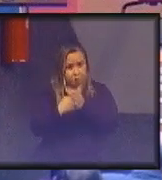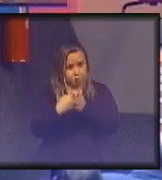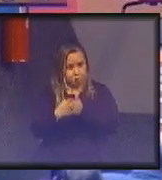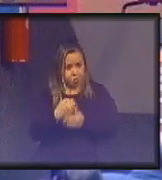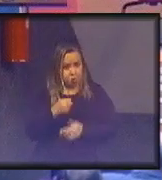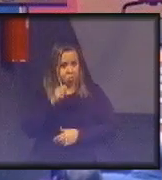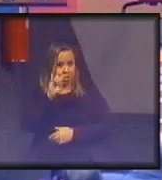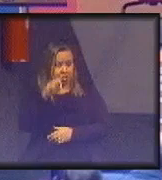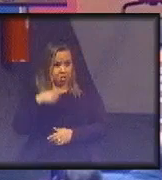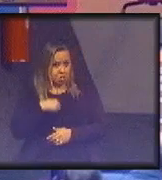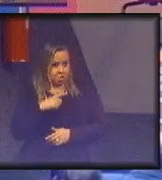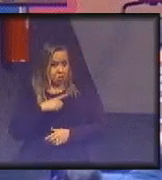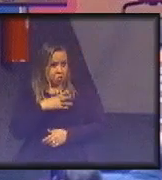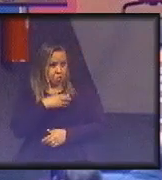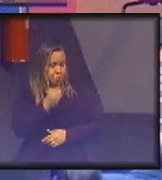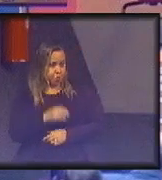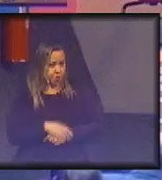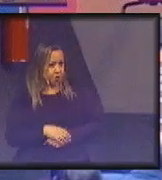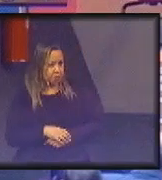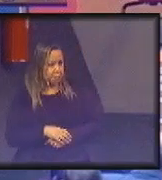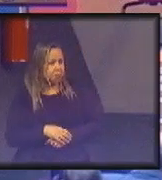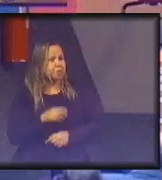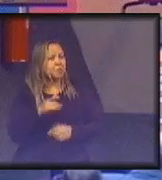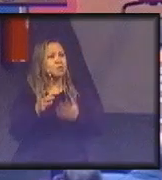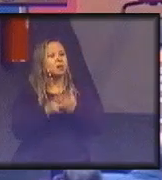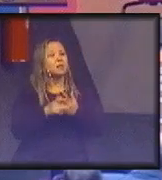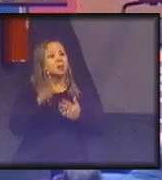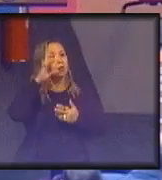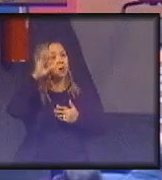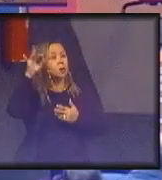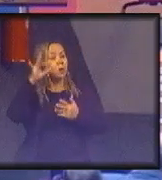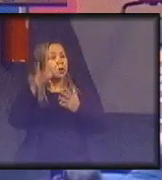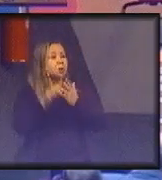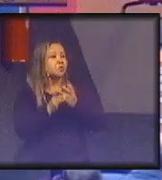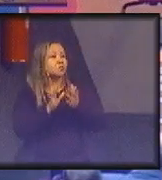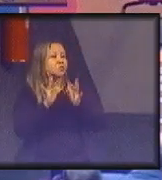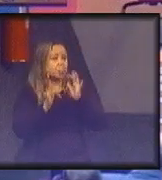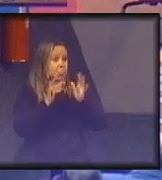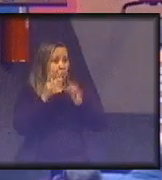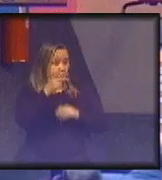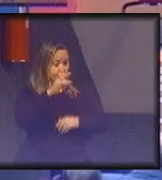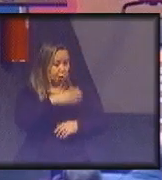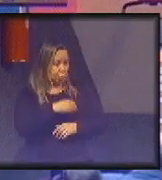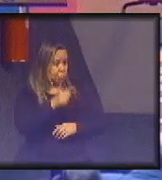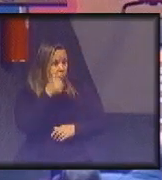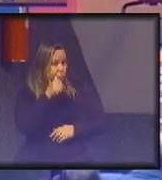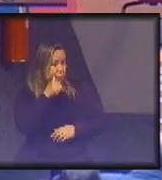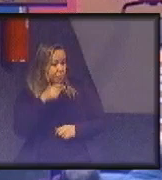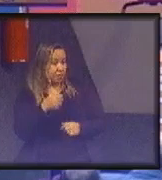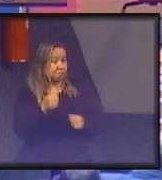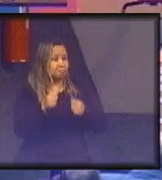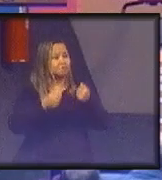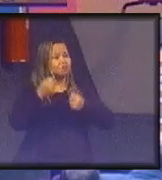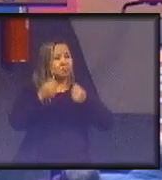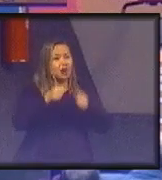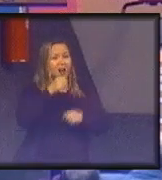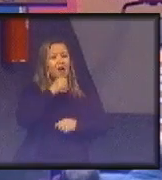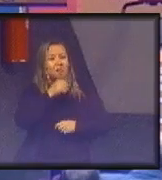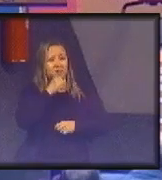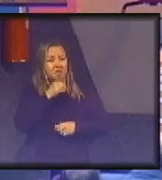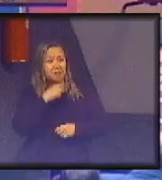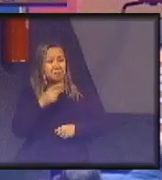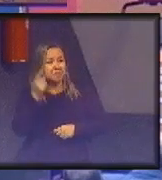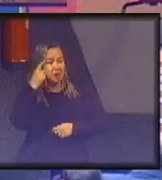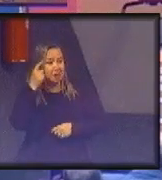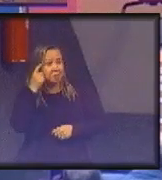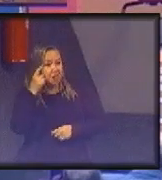Imagina se o namorado da sua filha vai na sua casa com um chevette velho, mal conservado e laranja. O cara está mal de vida e